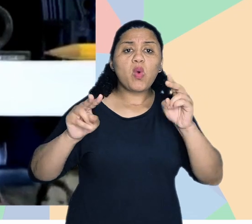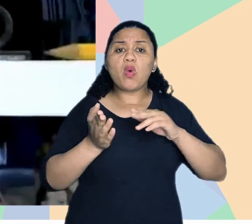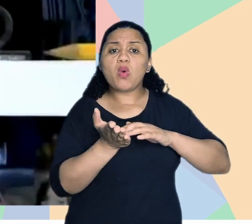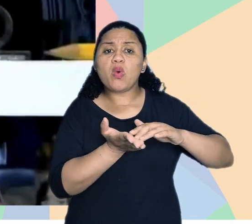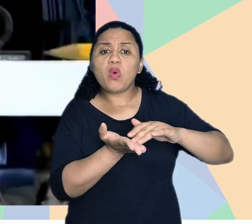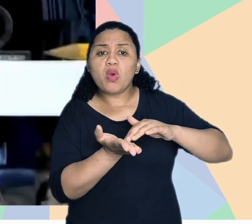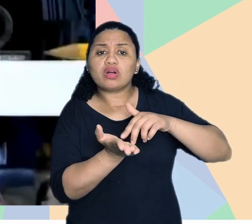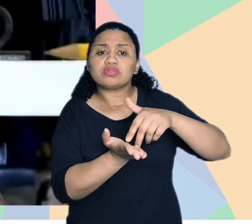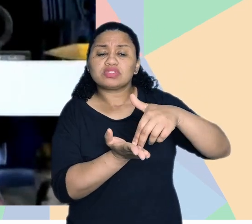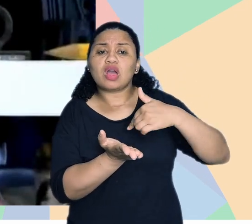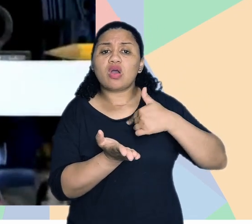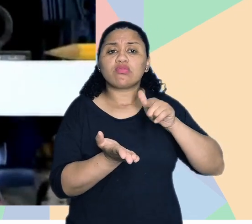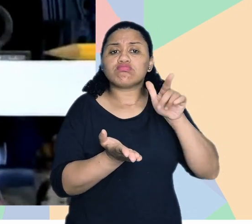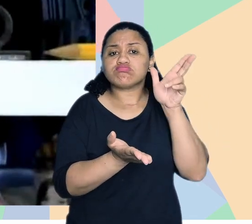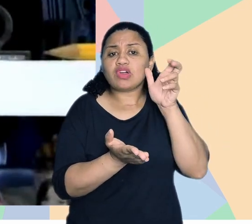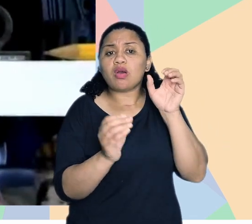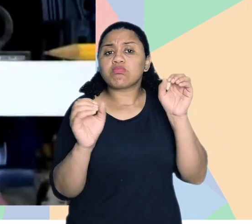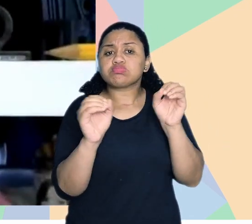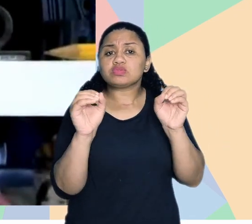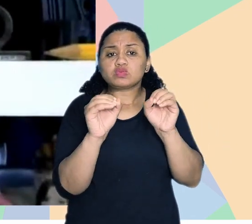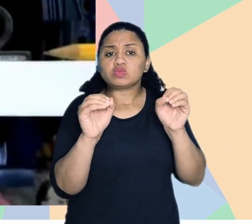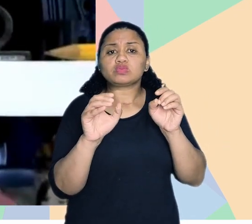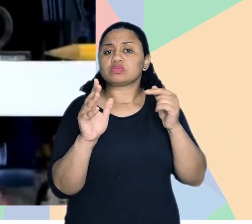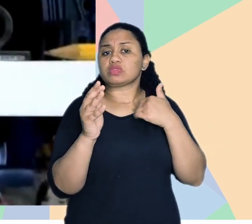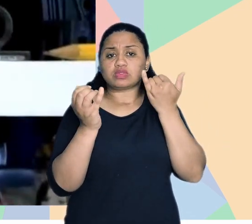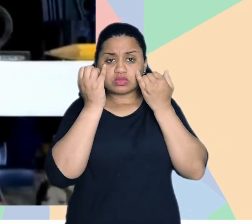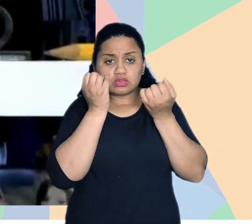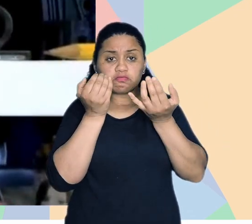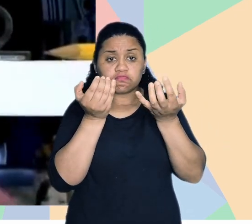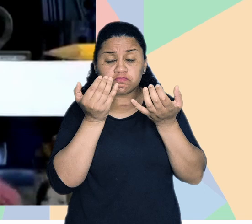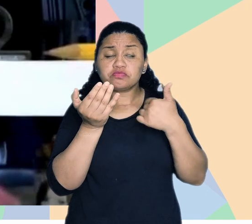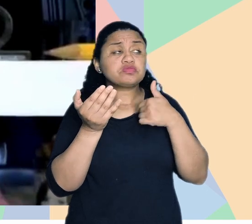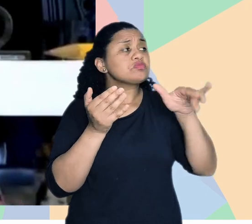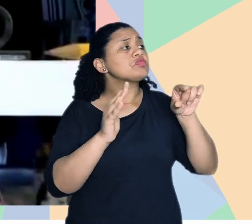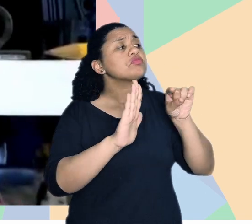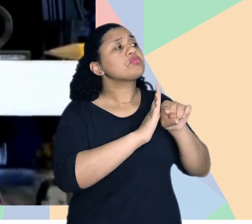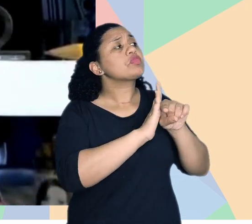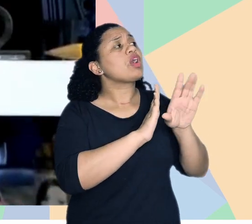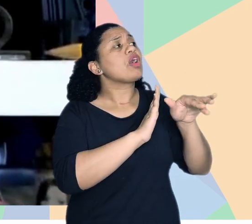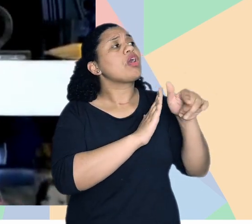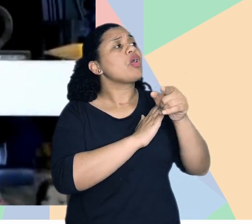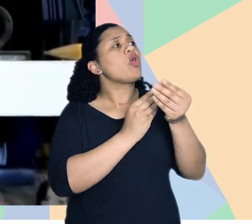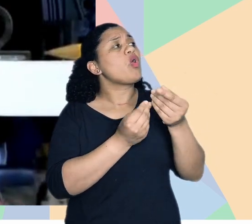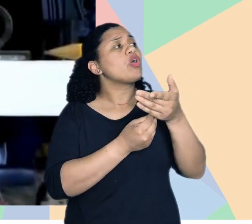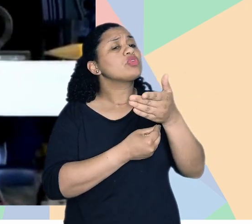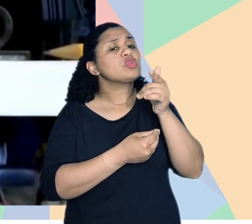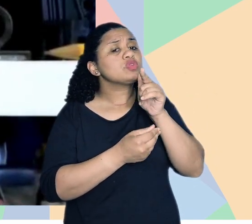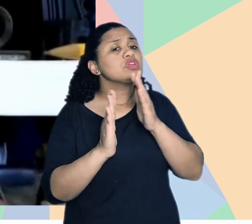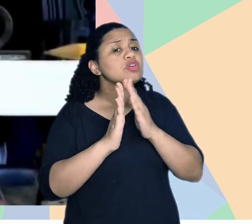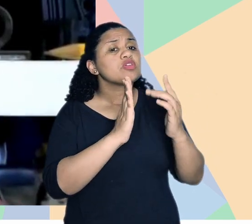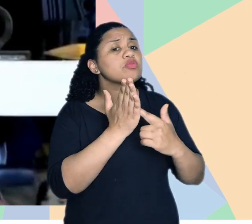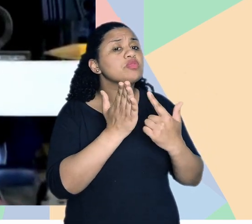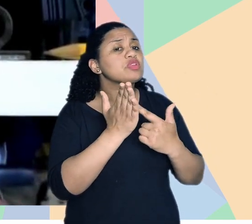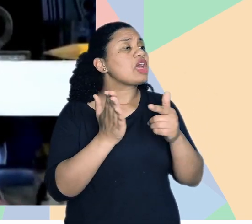tenho informação visual ou tátil ou sonora nenhuma, né, eu não tenho nenhum tipo de informação. Então, eu tenho que sair perguntando,